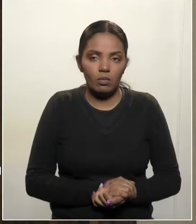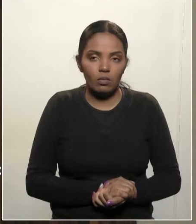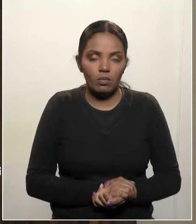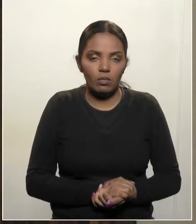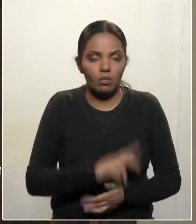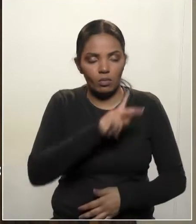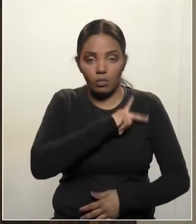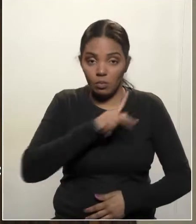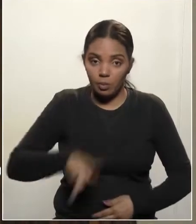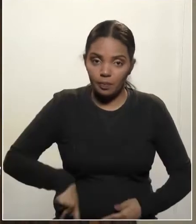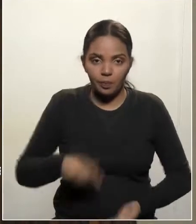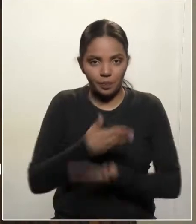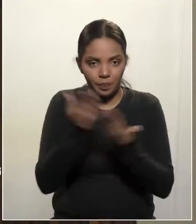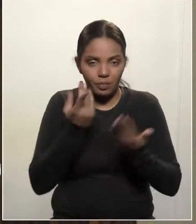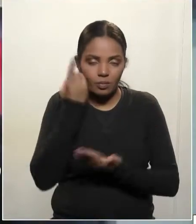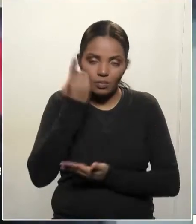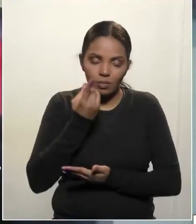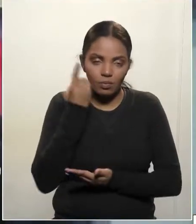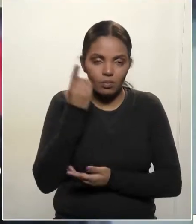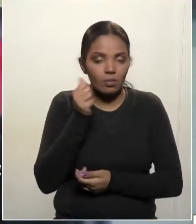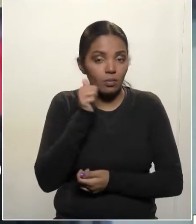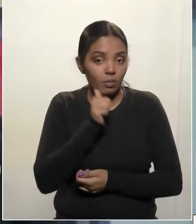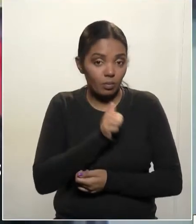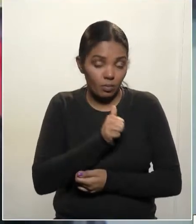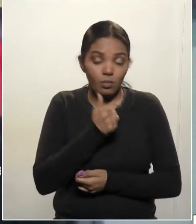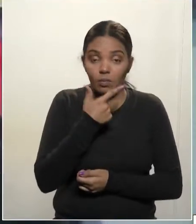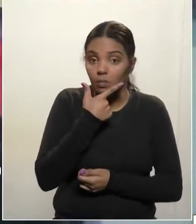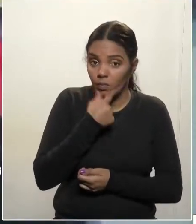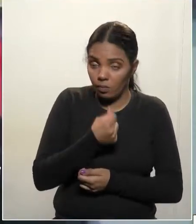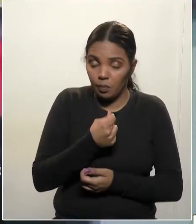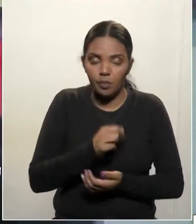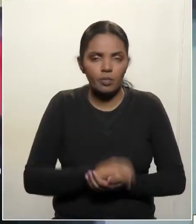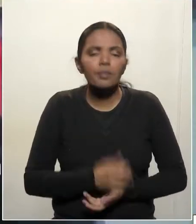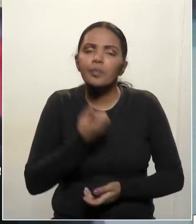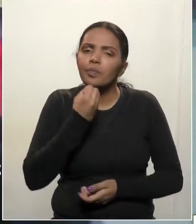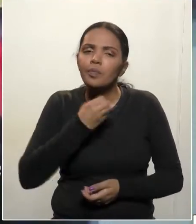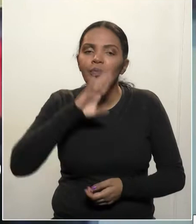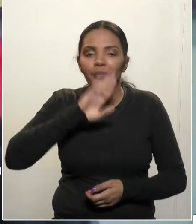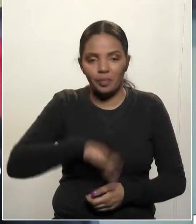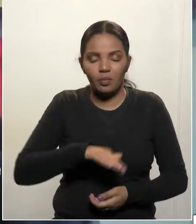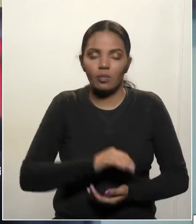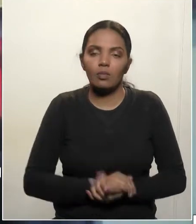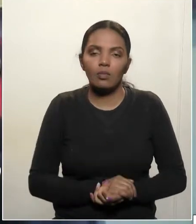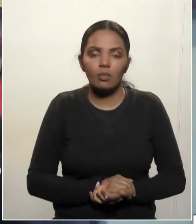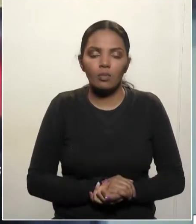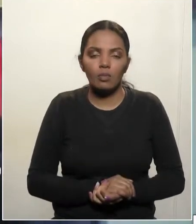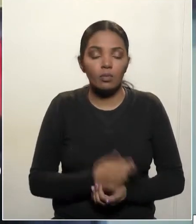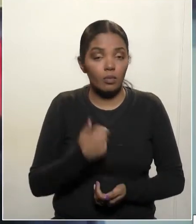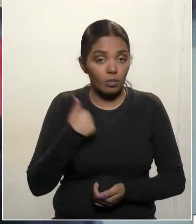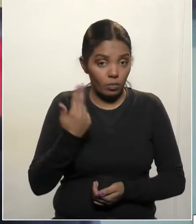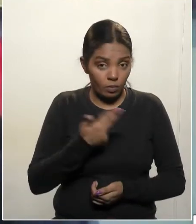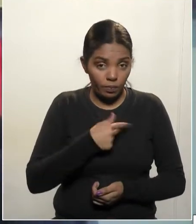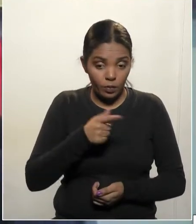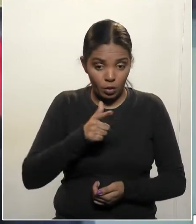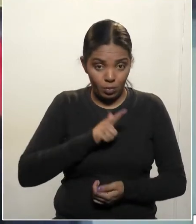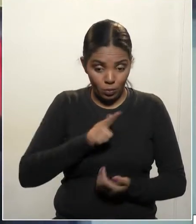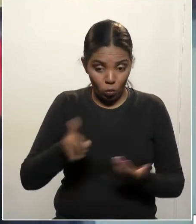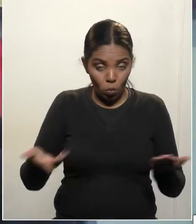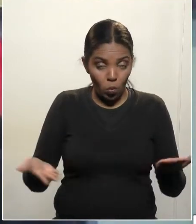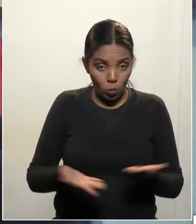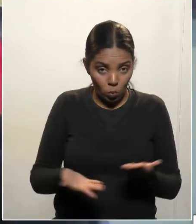Senhor Presidente, senhores deputados, senhoras deputadas, boa tarde. Nós teremos hoje, senhor presidente,